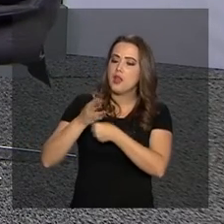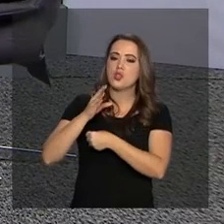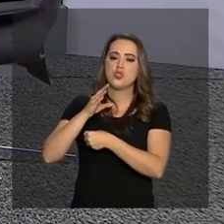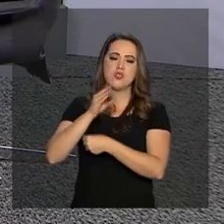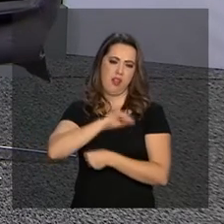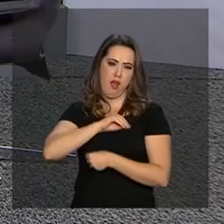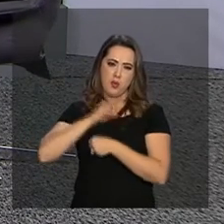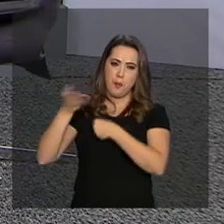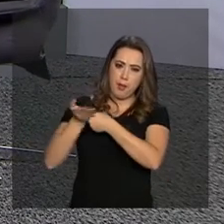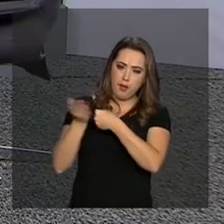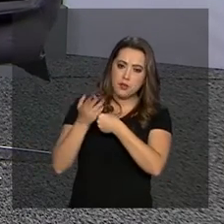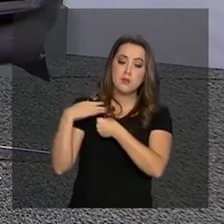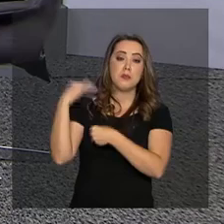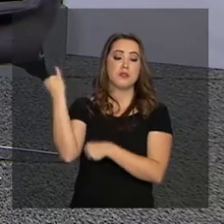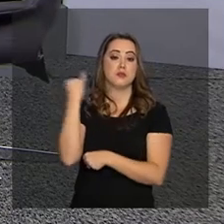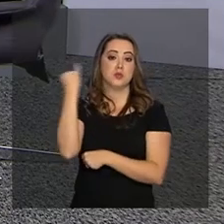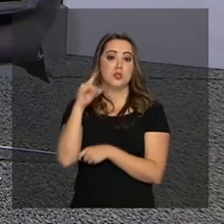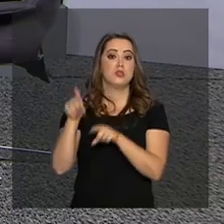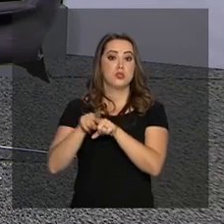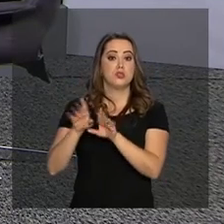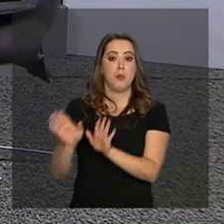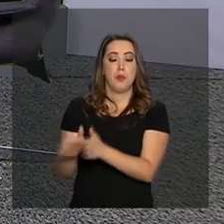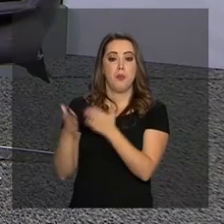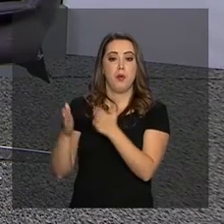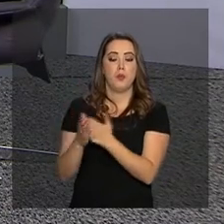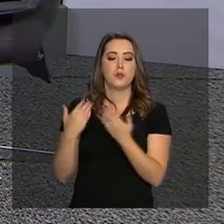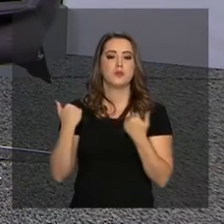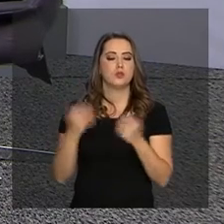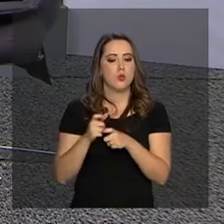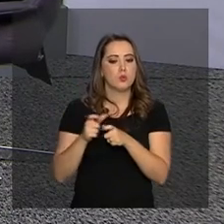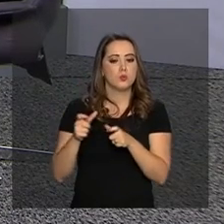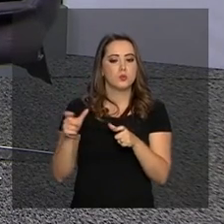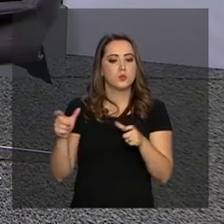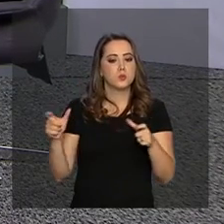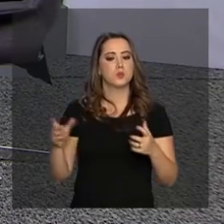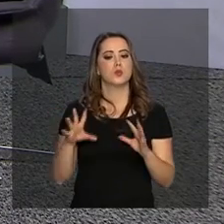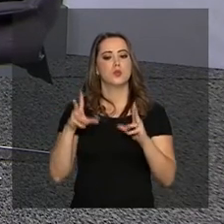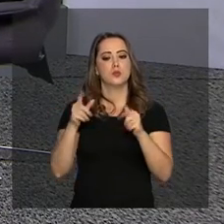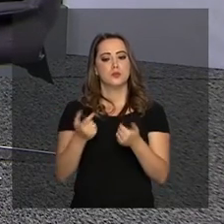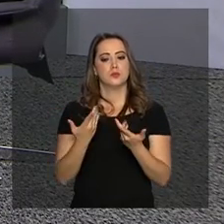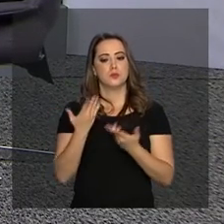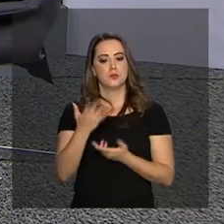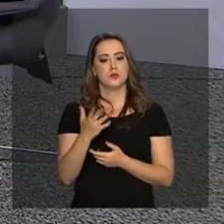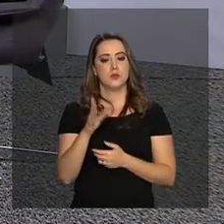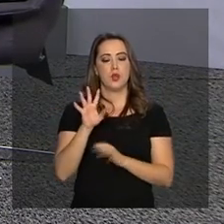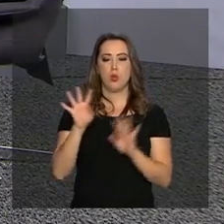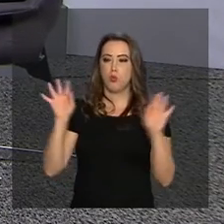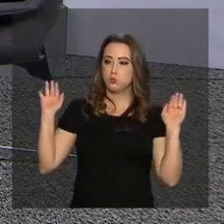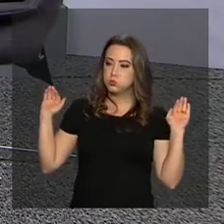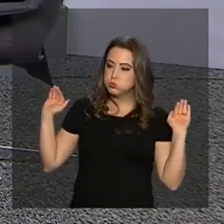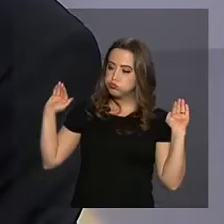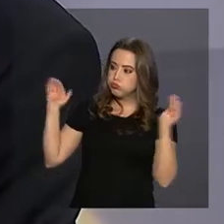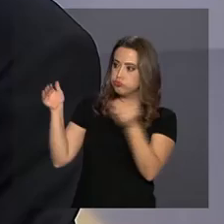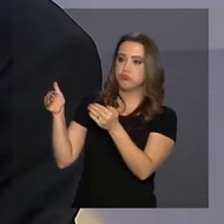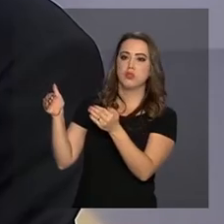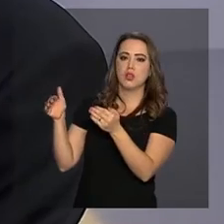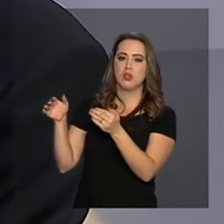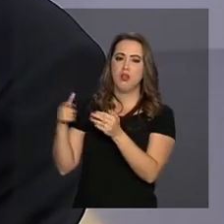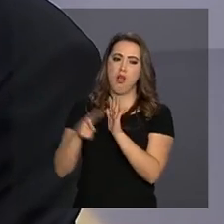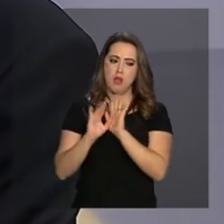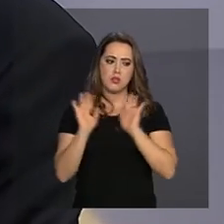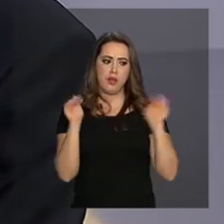importante e até de renda baixa. Então, isso ampliou tudo. Quer dizer, os holofotes do mundo foram para lá.